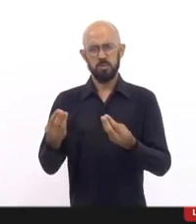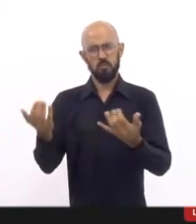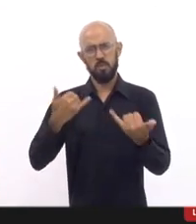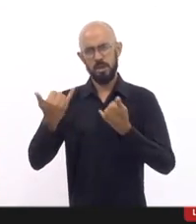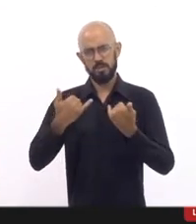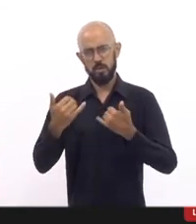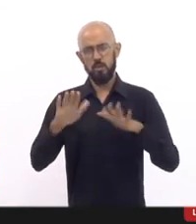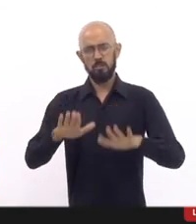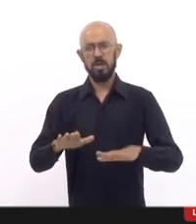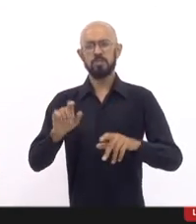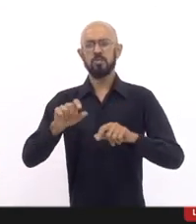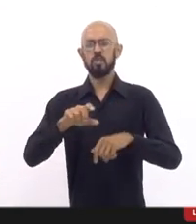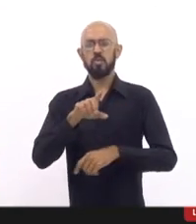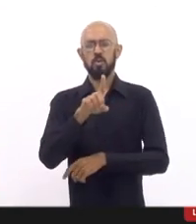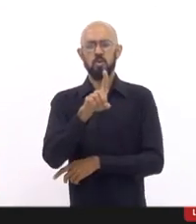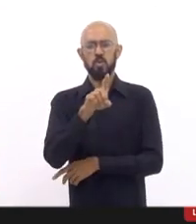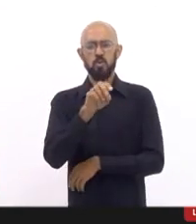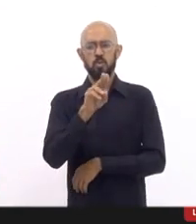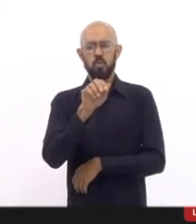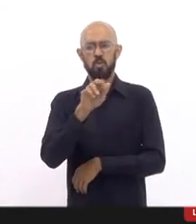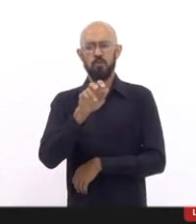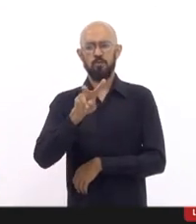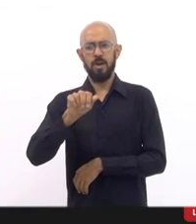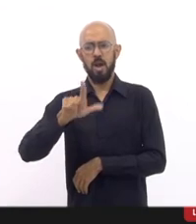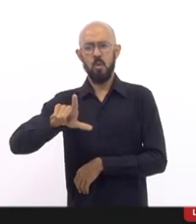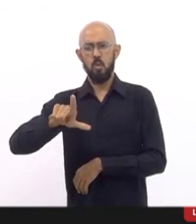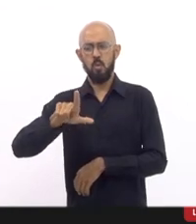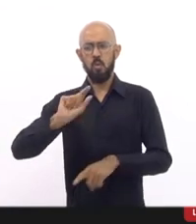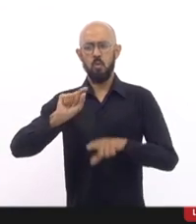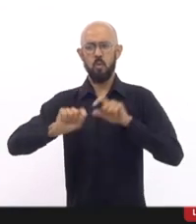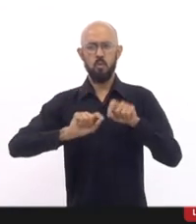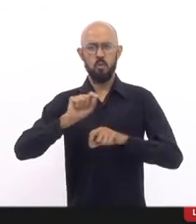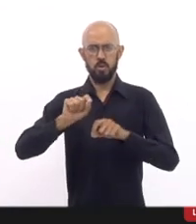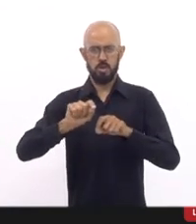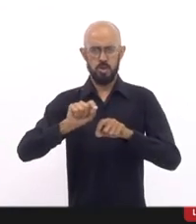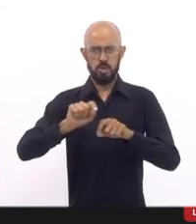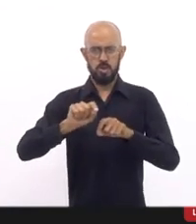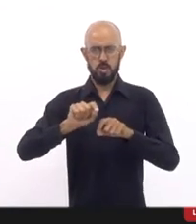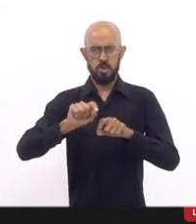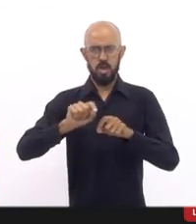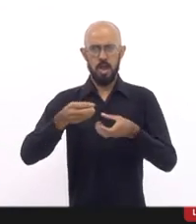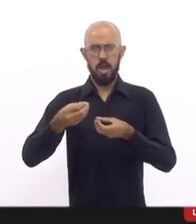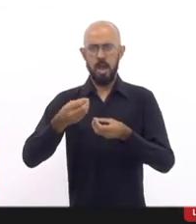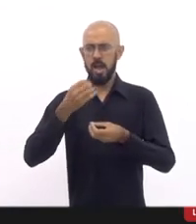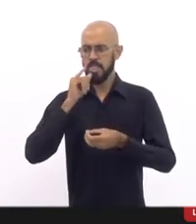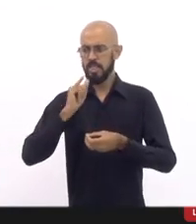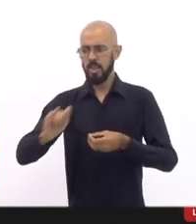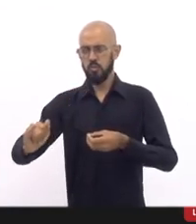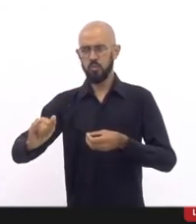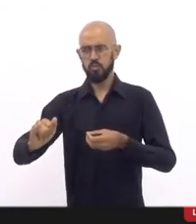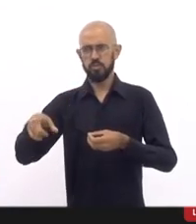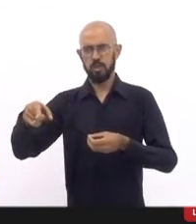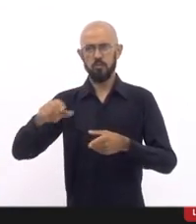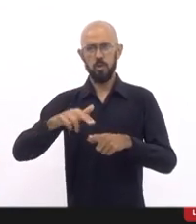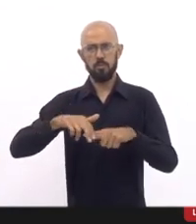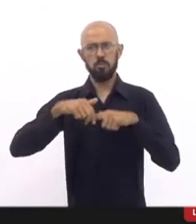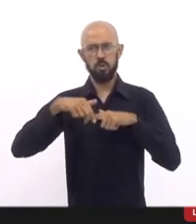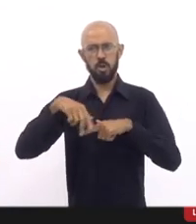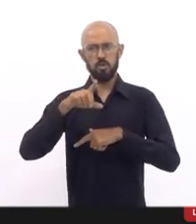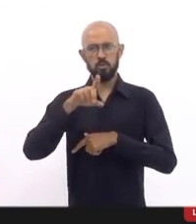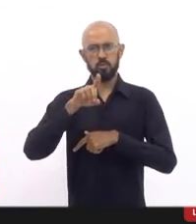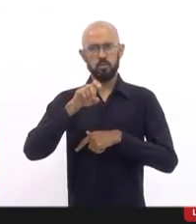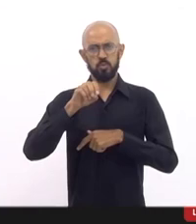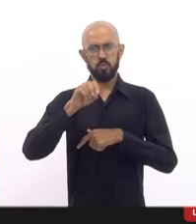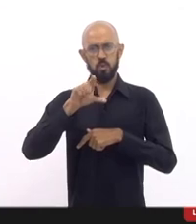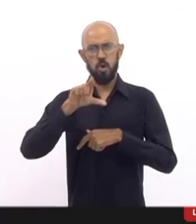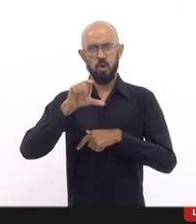no caso do Durval, do senhor Durval, a denúncia foi oferecida com base no dolo, no dolo, e